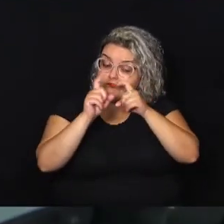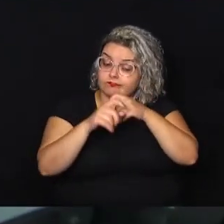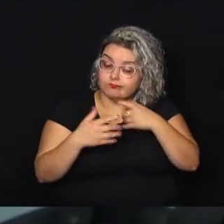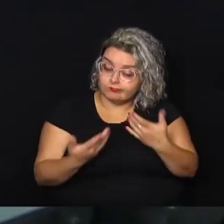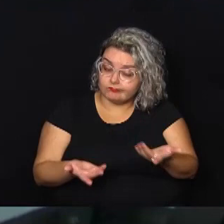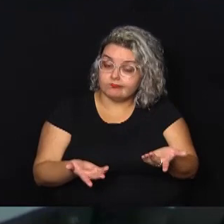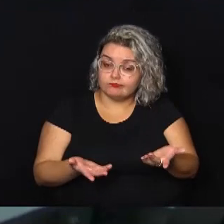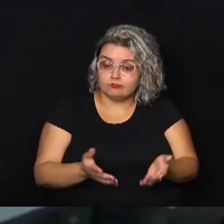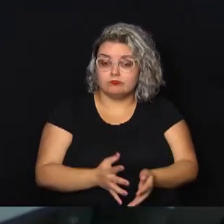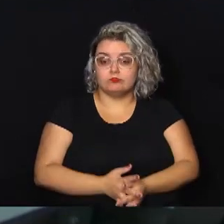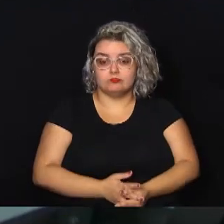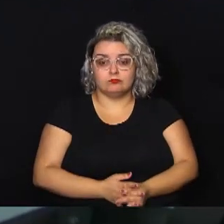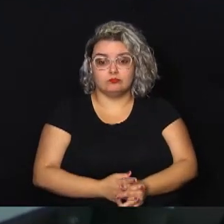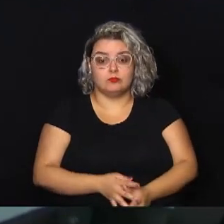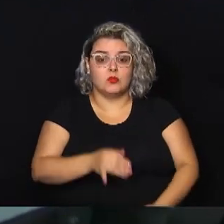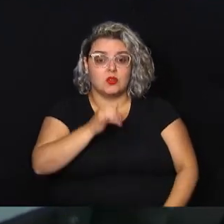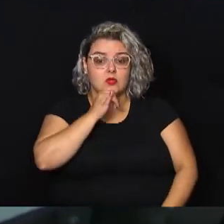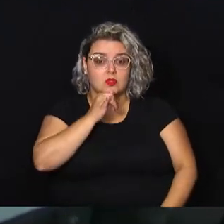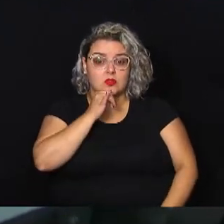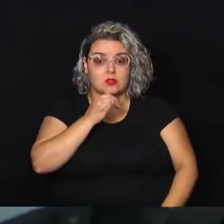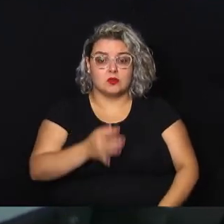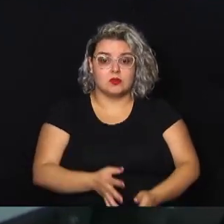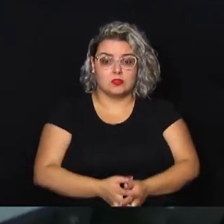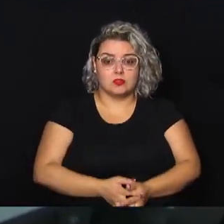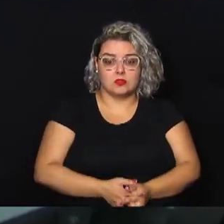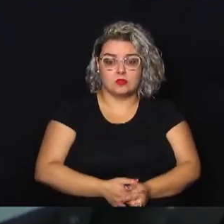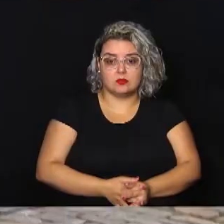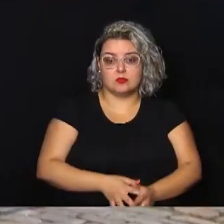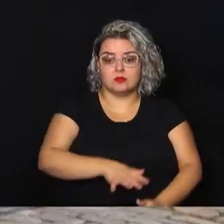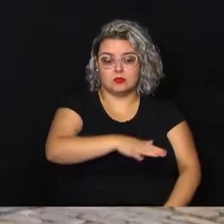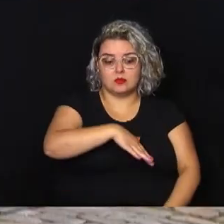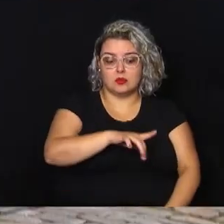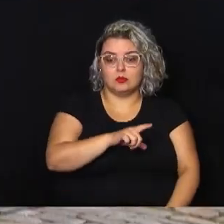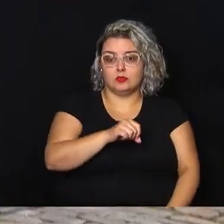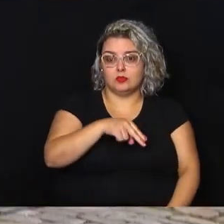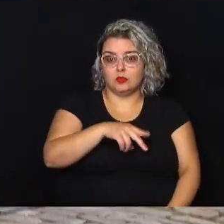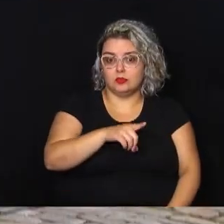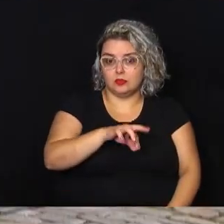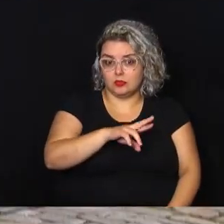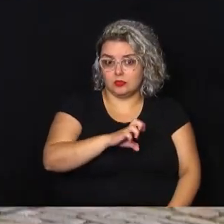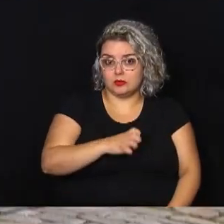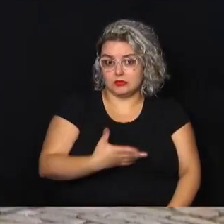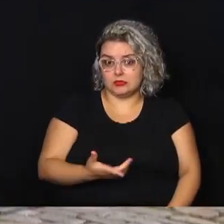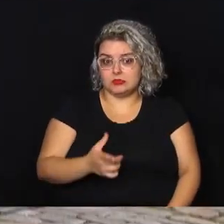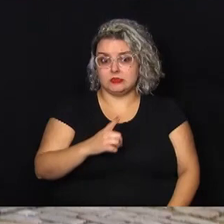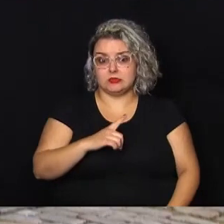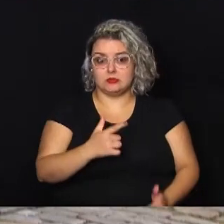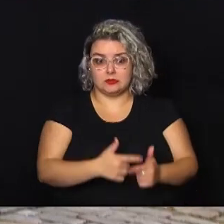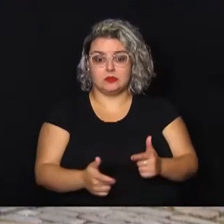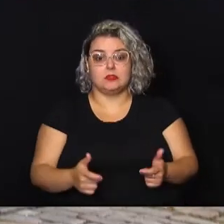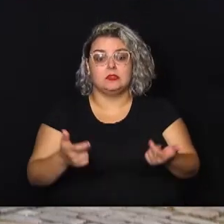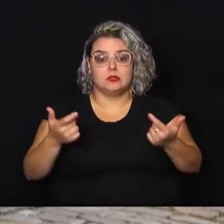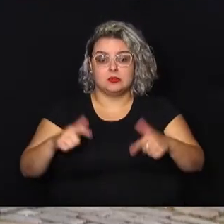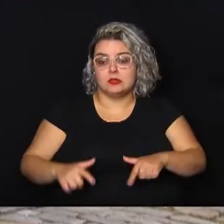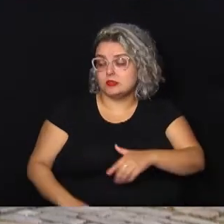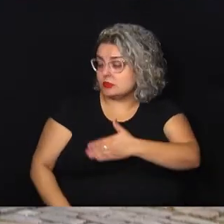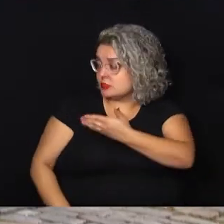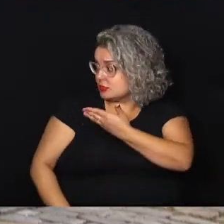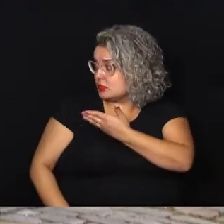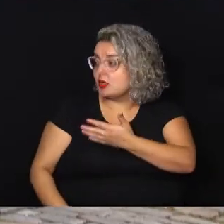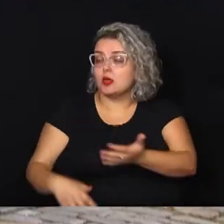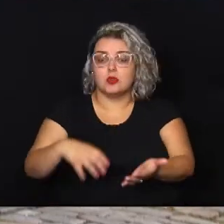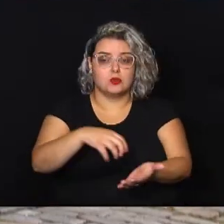como, por exemplo, o CAPs Antônio Orlando, que fica ali na região do Londres. Neste prédio, fica localizado o Centro de